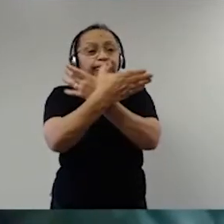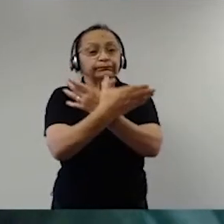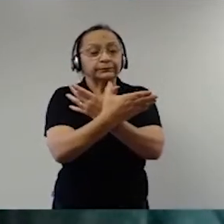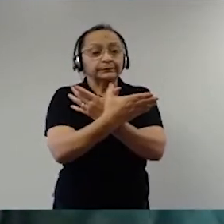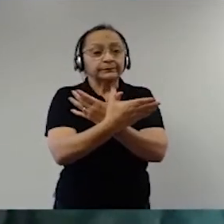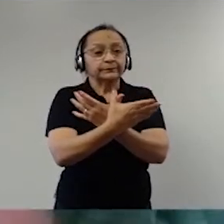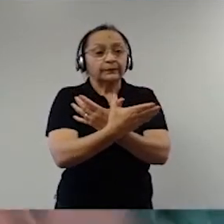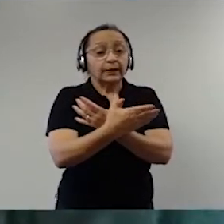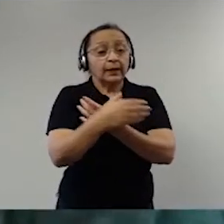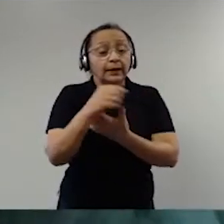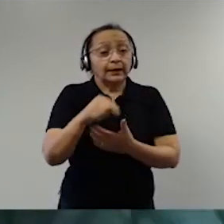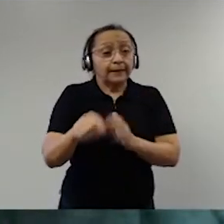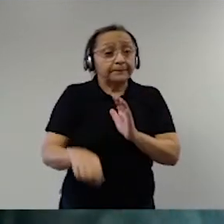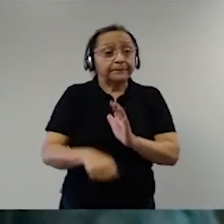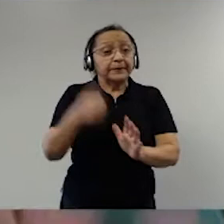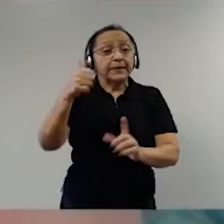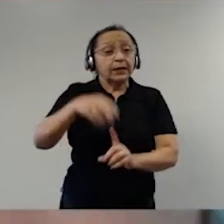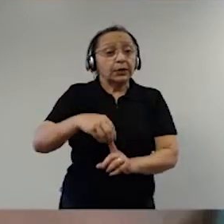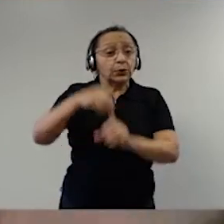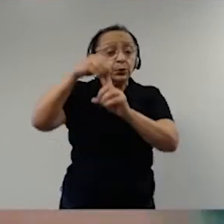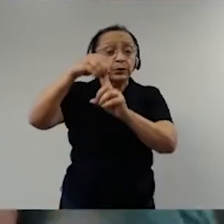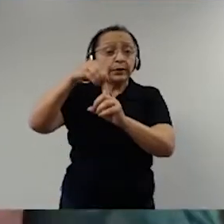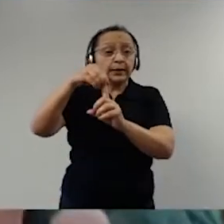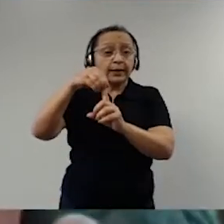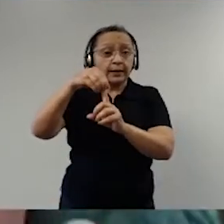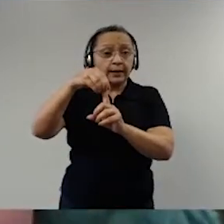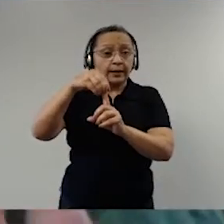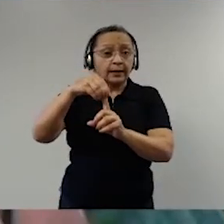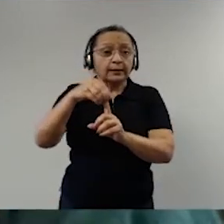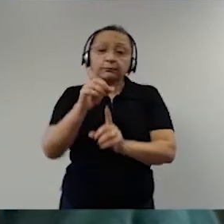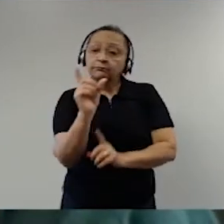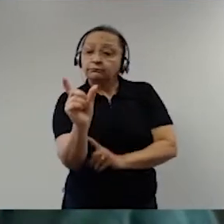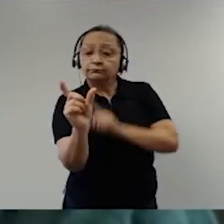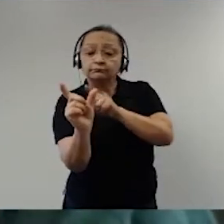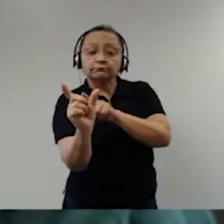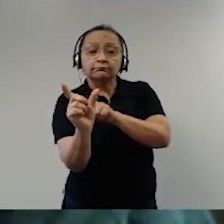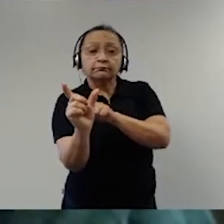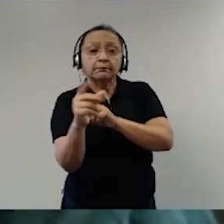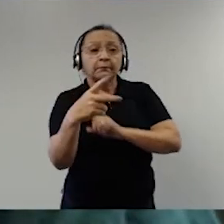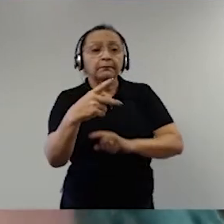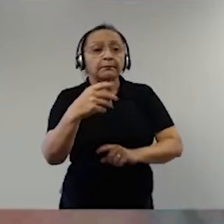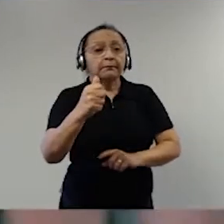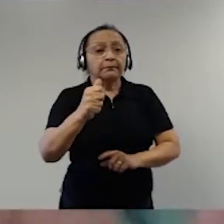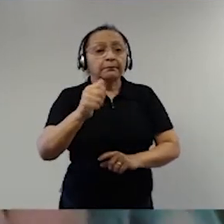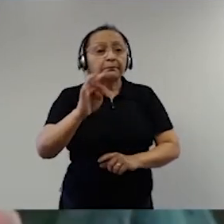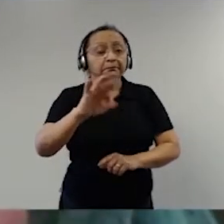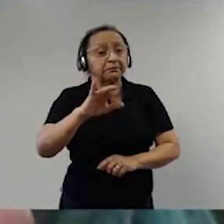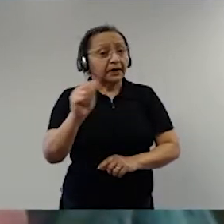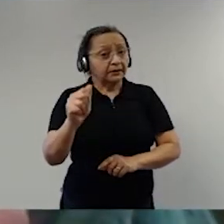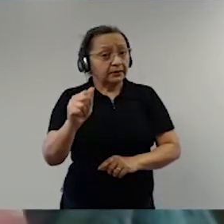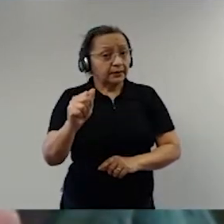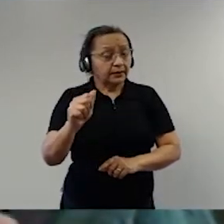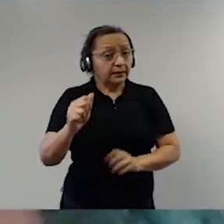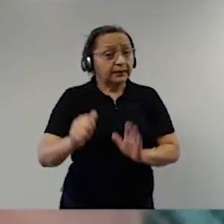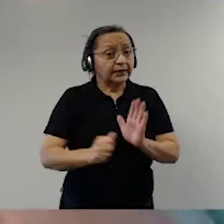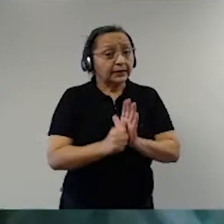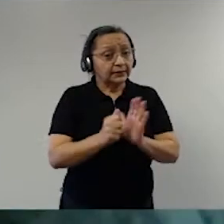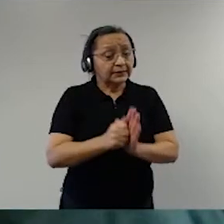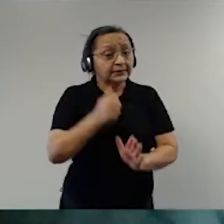pela primeira e única vez aparece a palavra pátria na Constituição. 142.